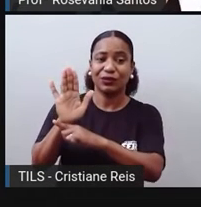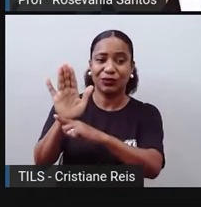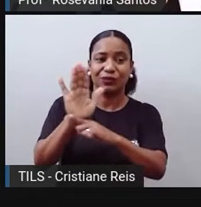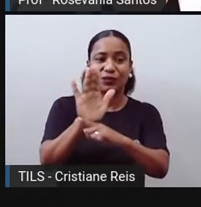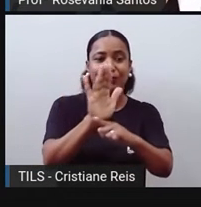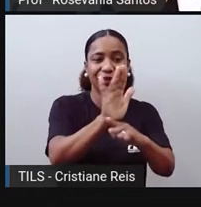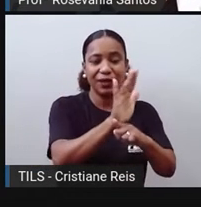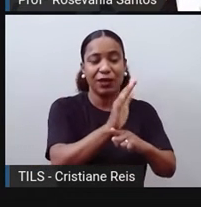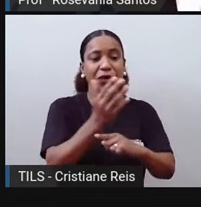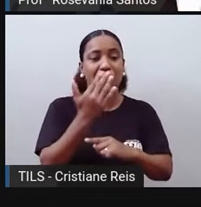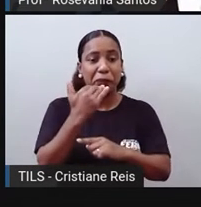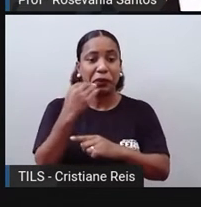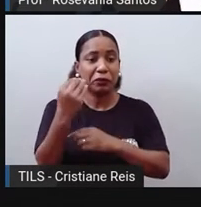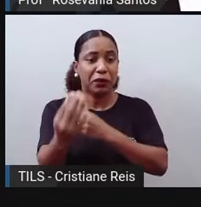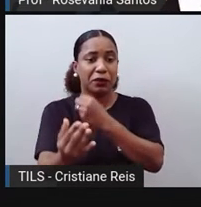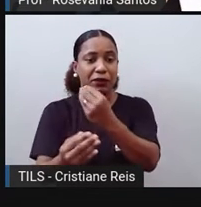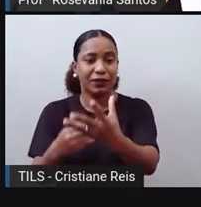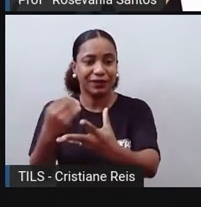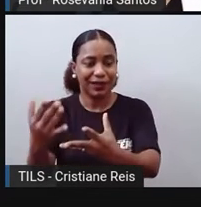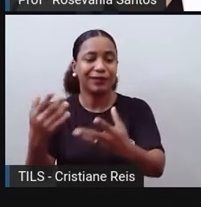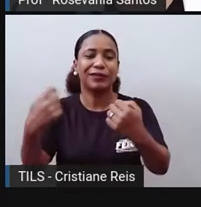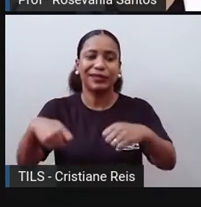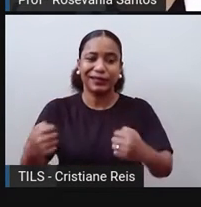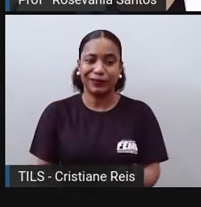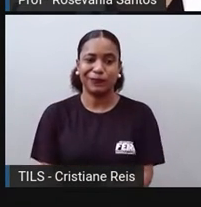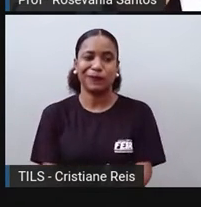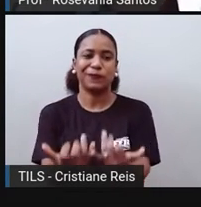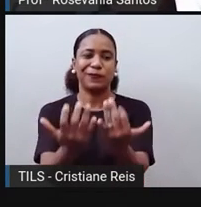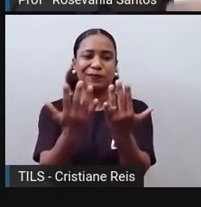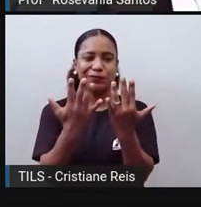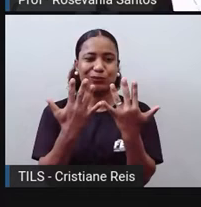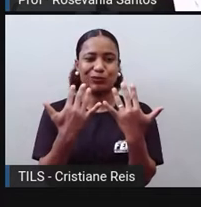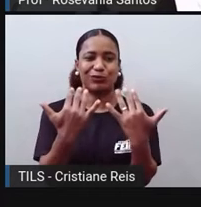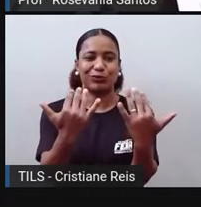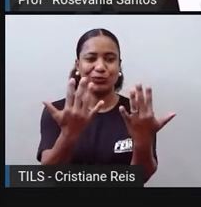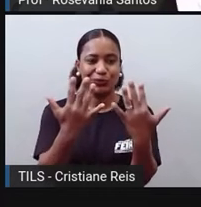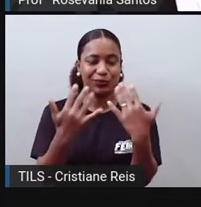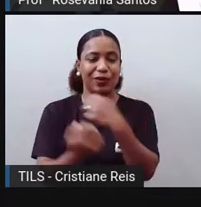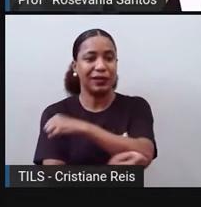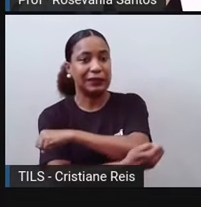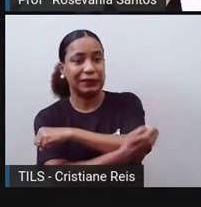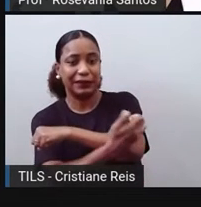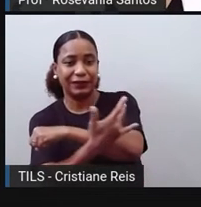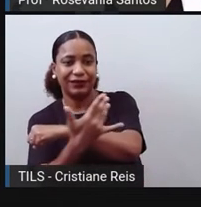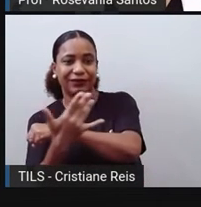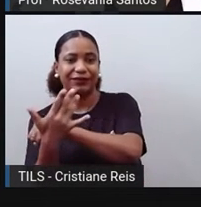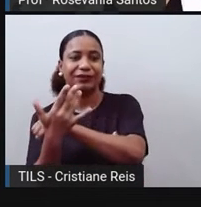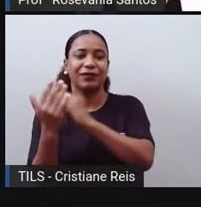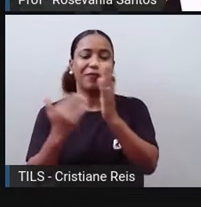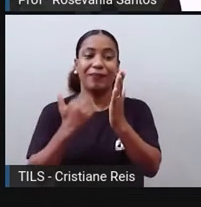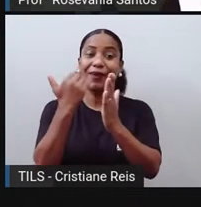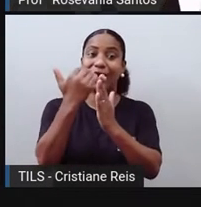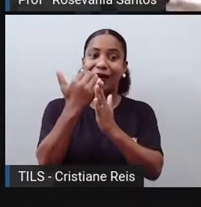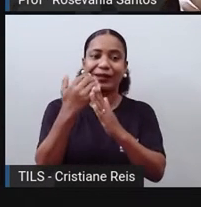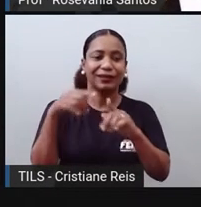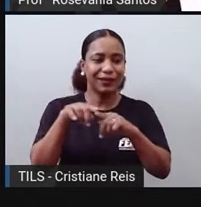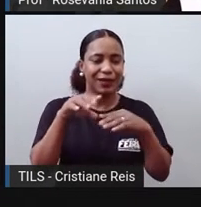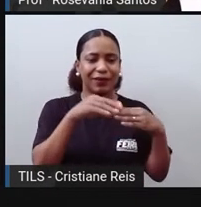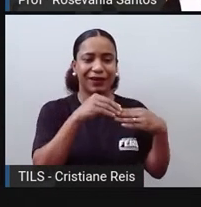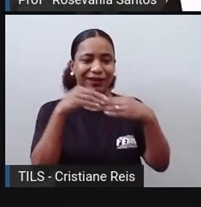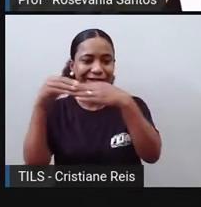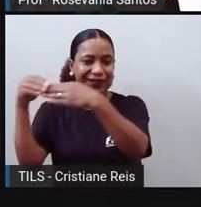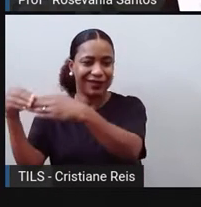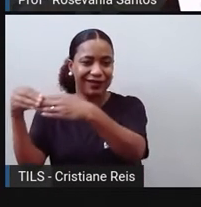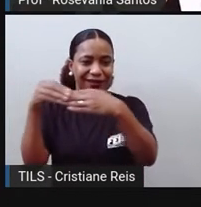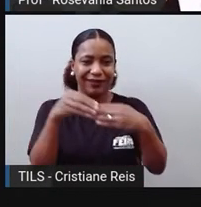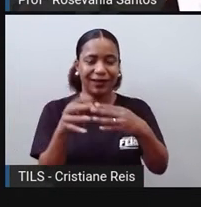vai exigindo muito. Para que esses produtos cheguem na nossa casa também, eu preciso de mais combustível. E vai, né?